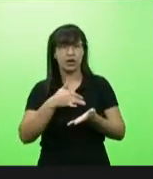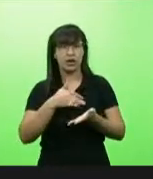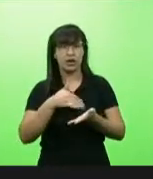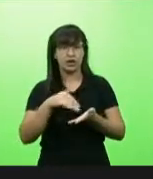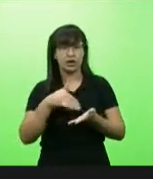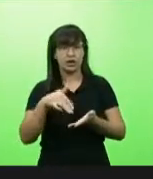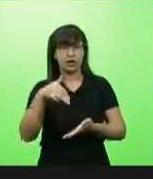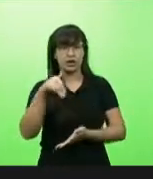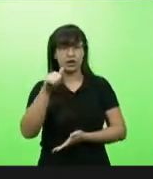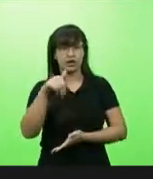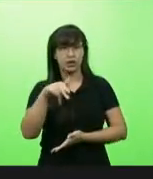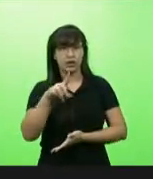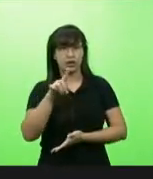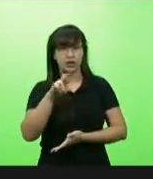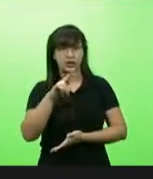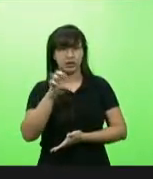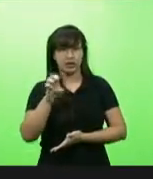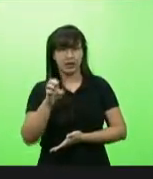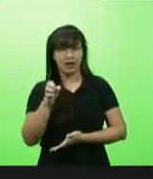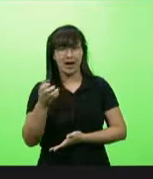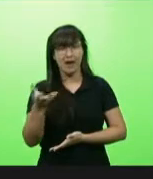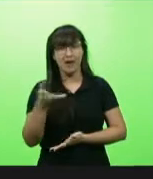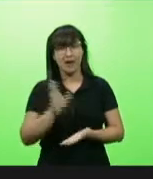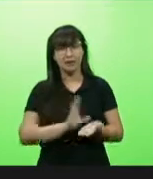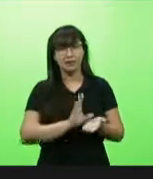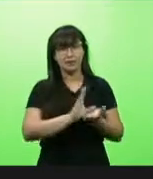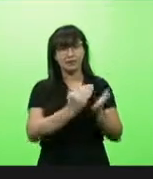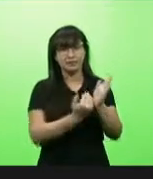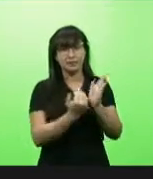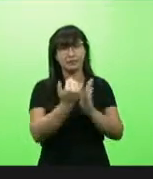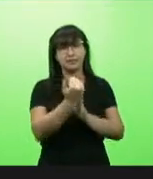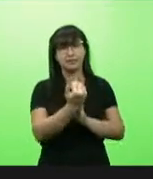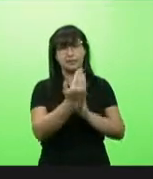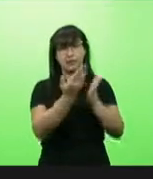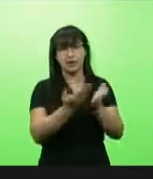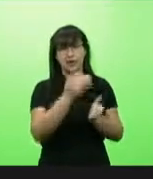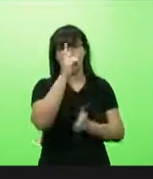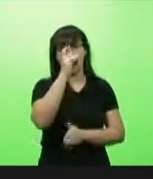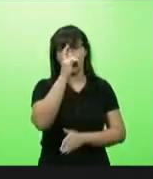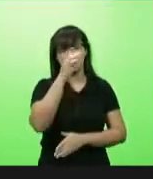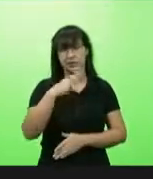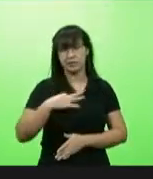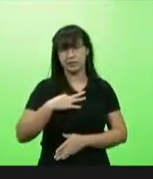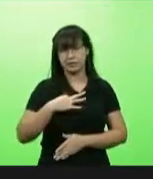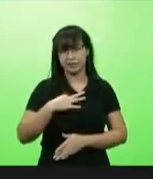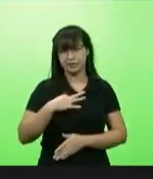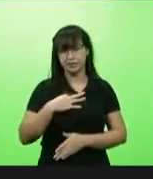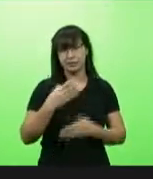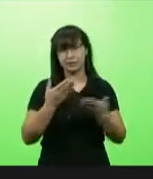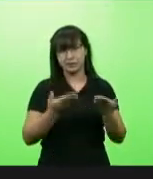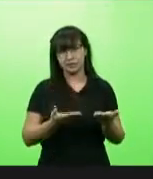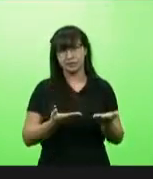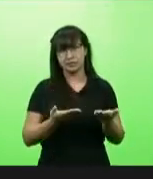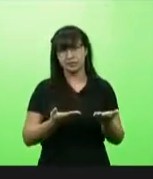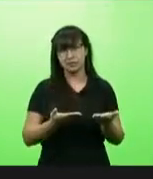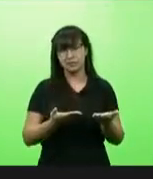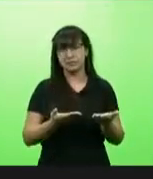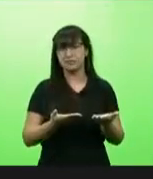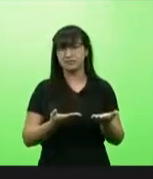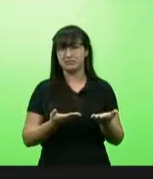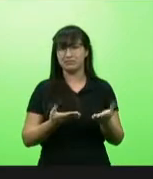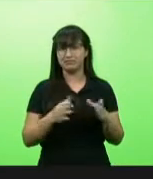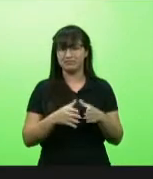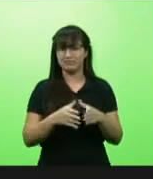intensifique os repasses nesse momento tão difíceis aos nossos hospitais filantrópicos, que estão também com o pessoal